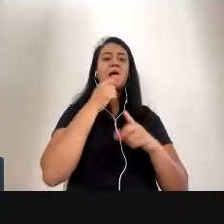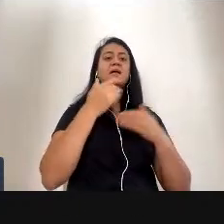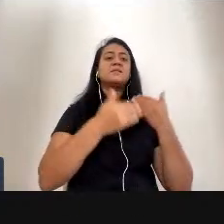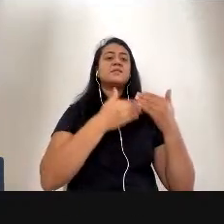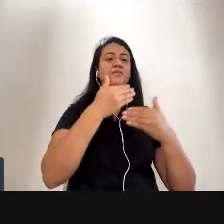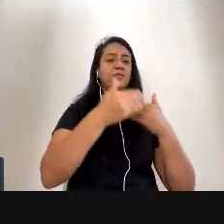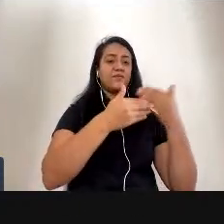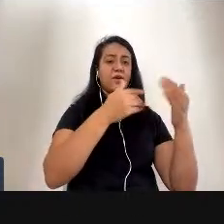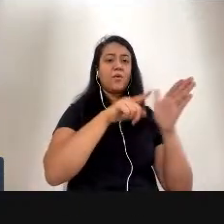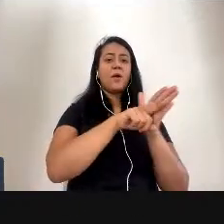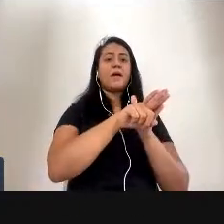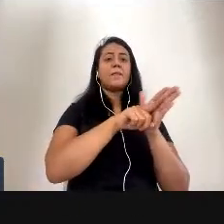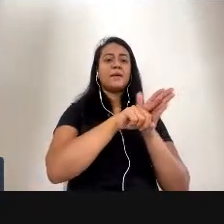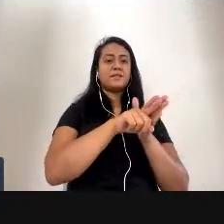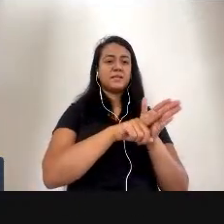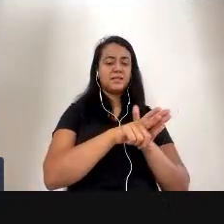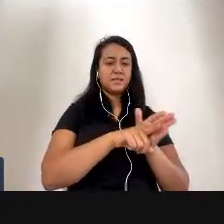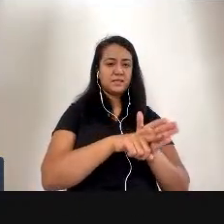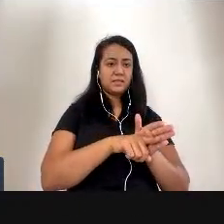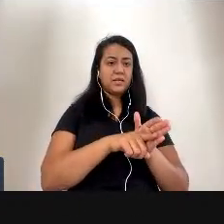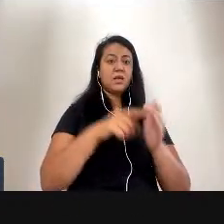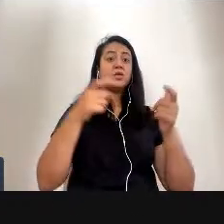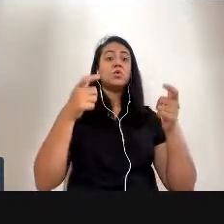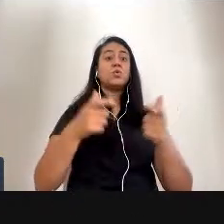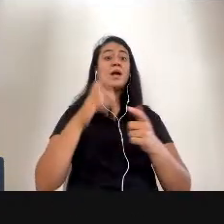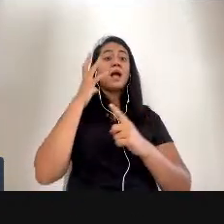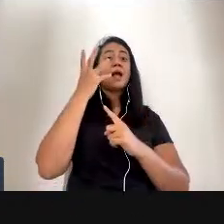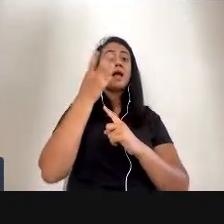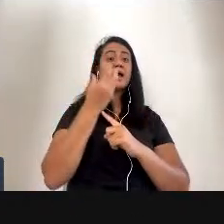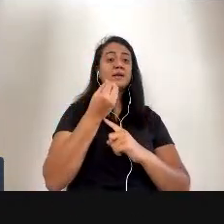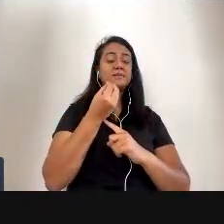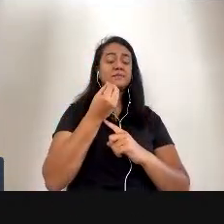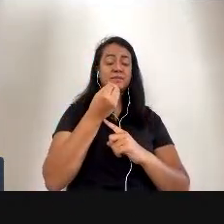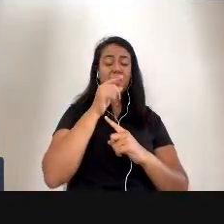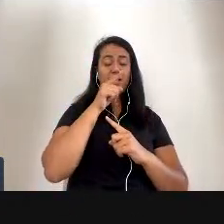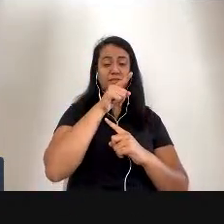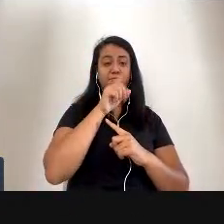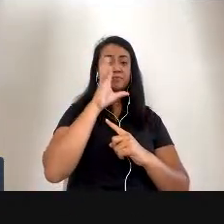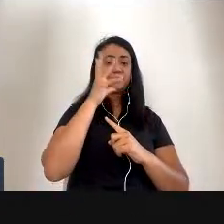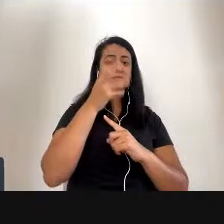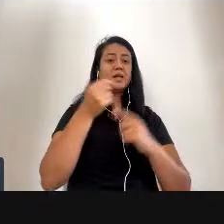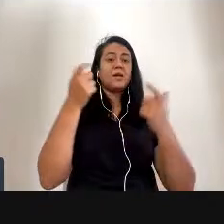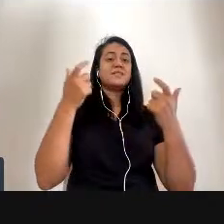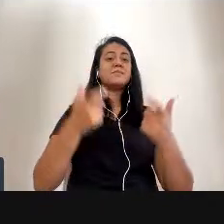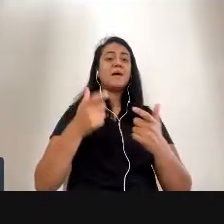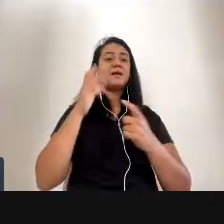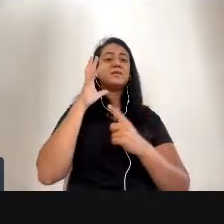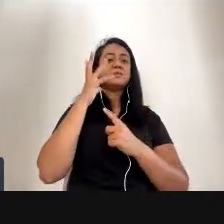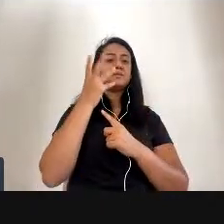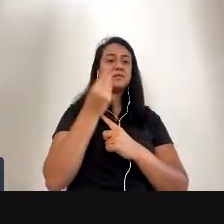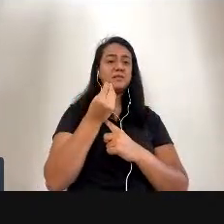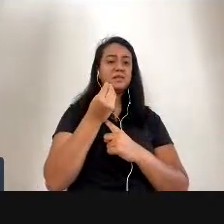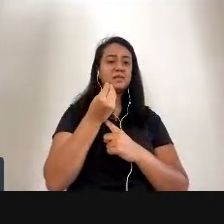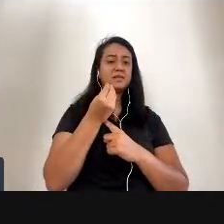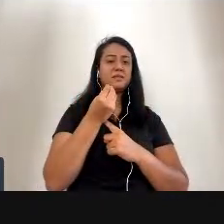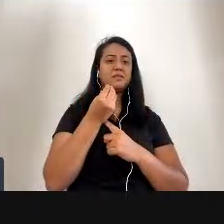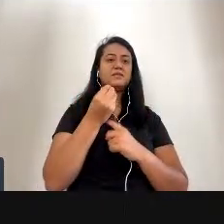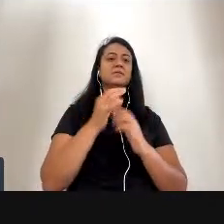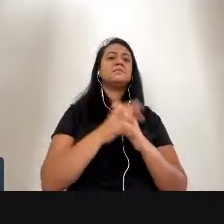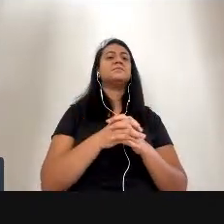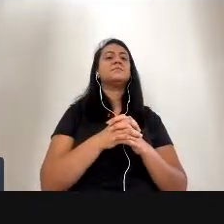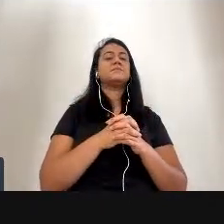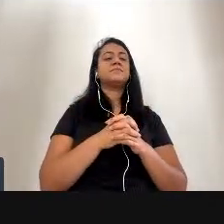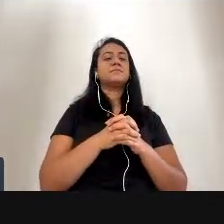pesquisa para um espaço de arte que se chama Live Art, Agency Development Agency,